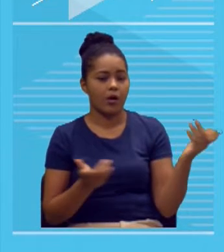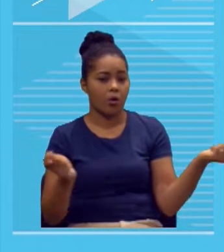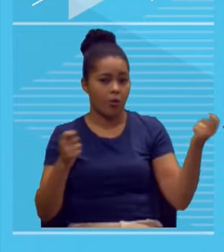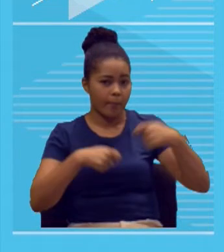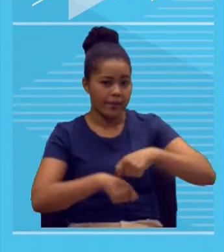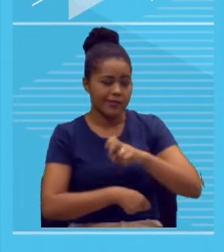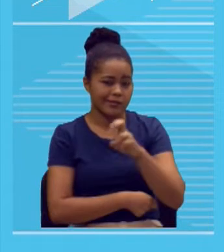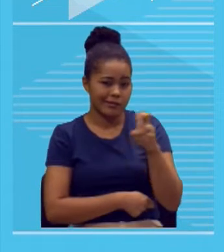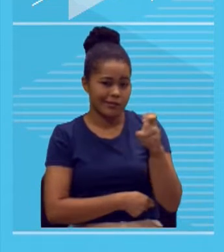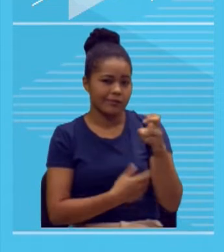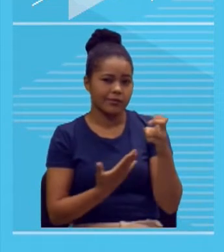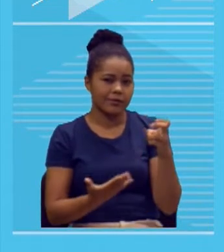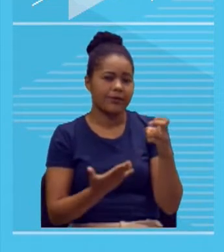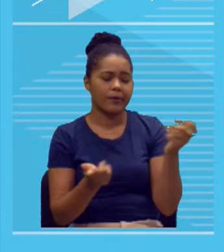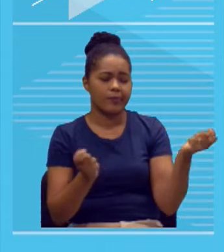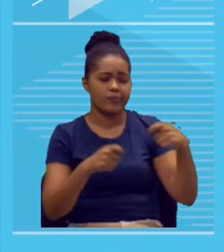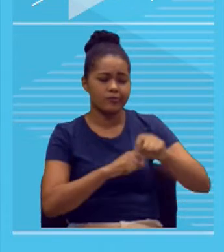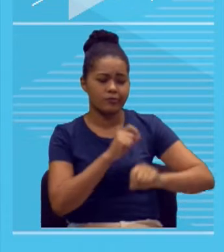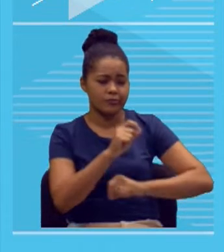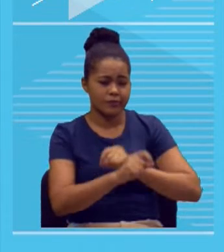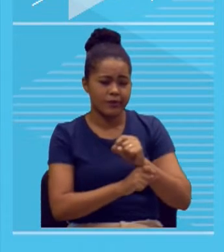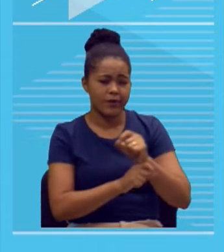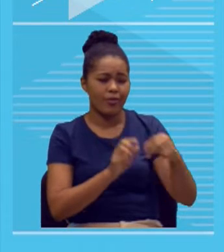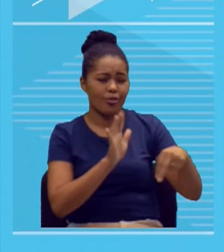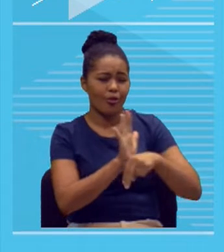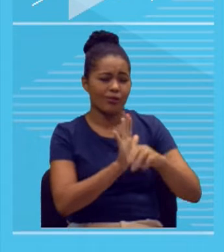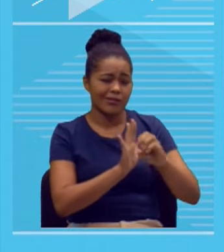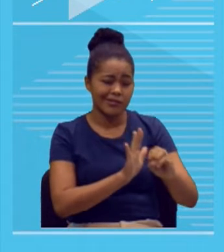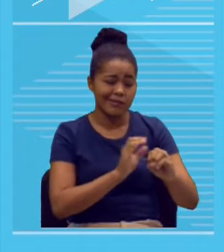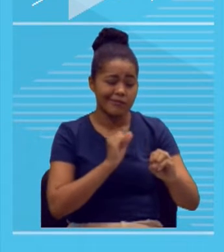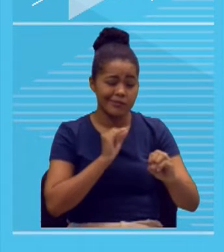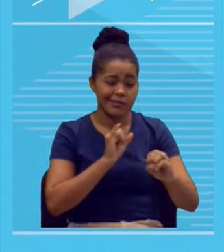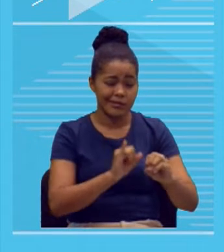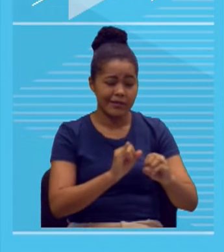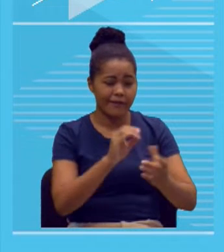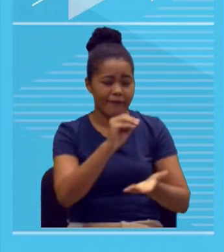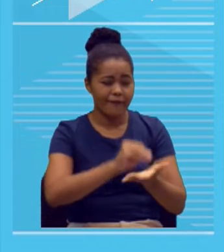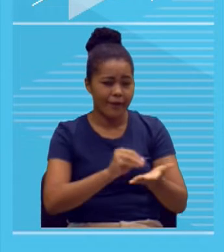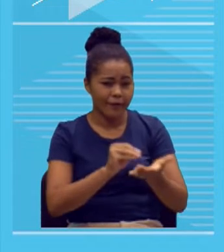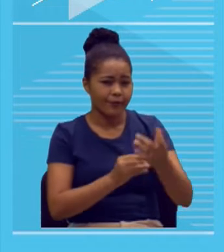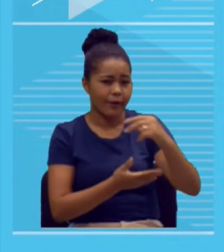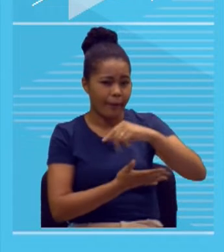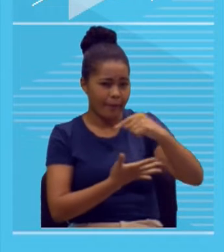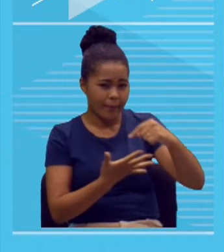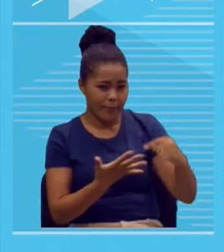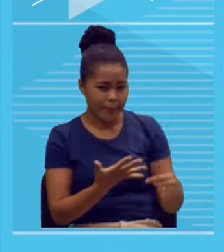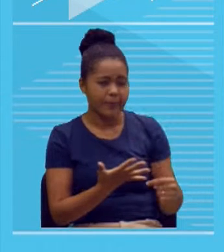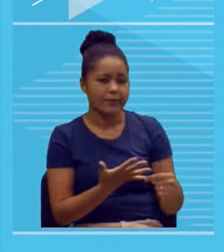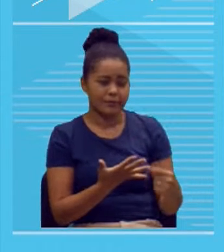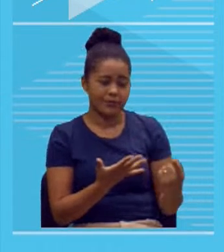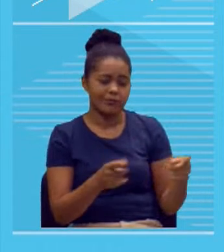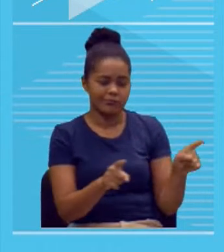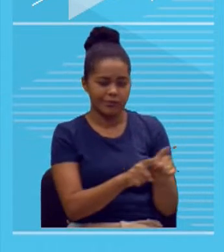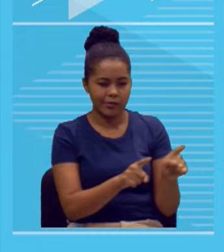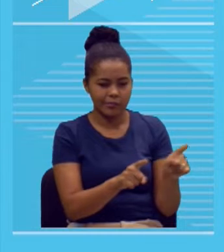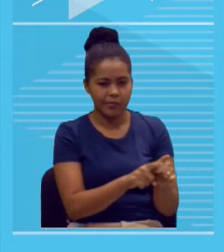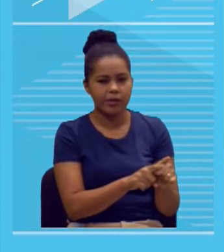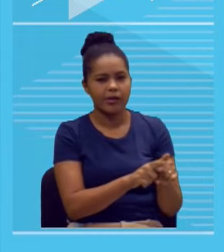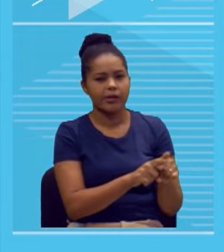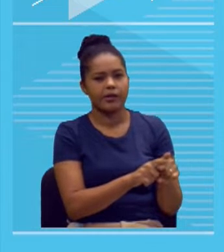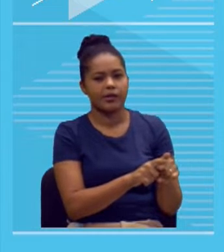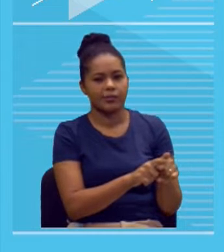qualidade da sua conclusão e se ela apresenta todos os elementos exigidos. Mas a redação em si é zerada. Quando há a